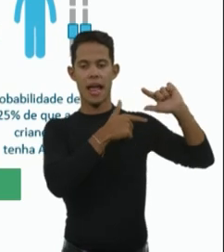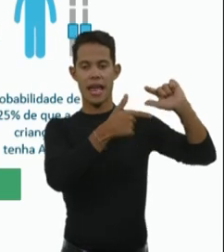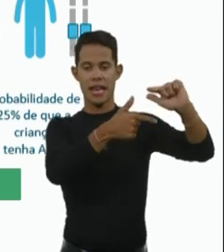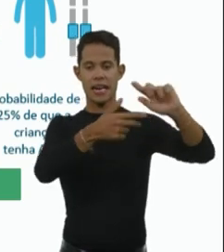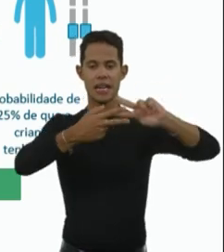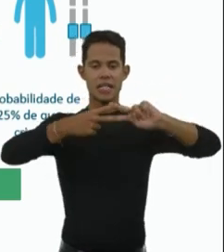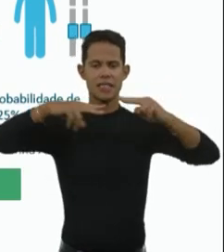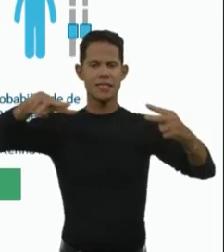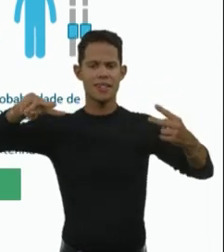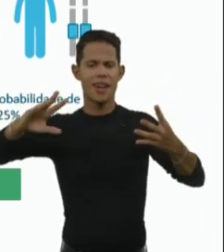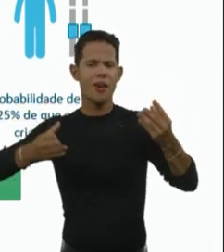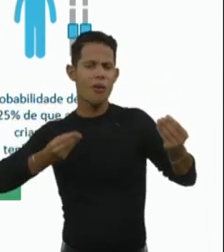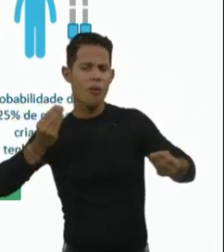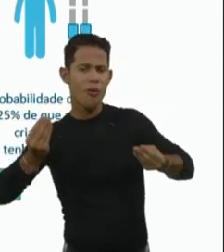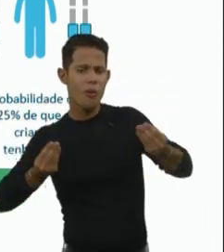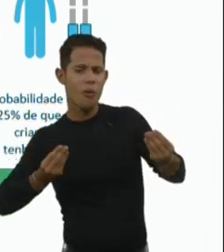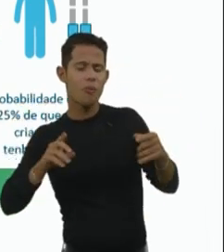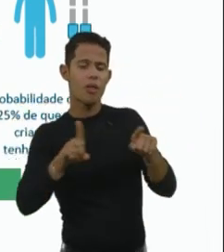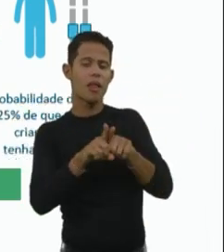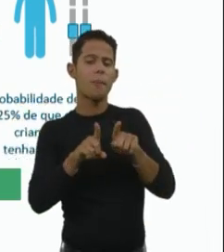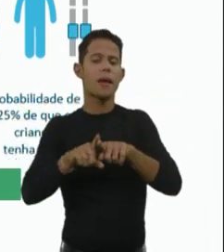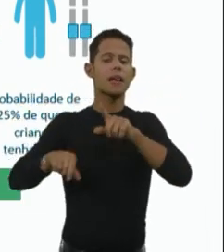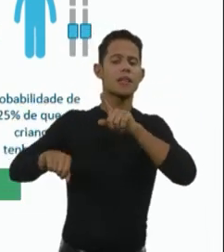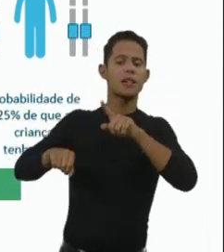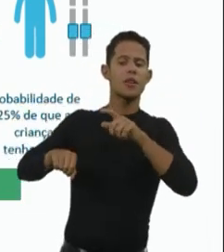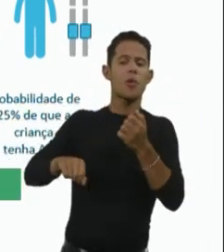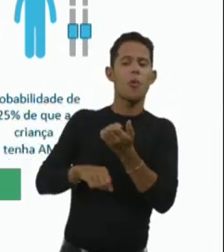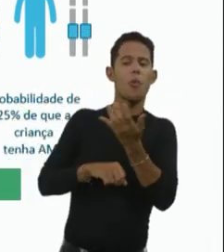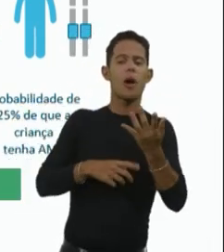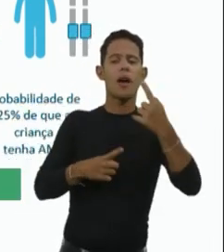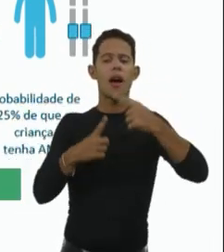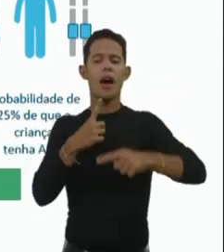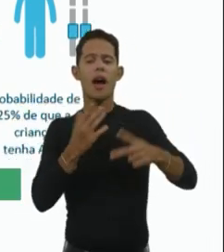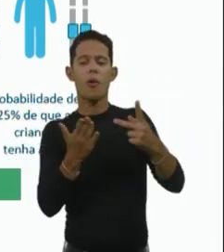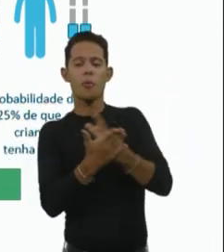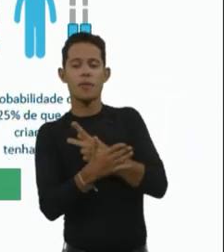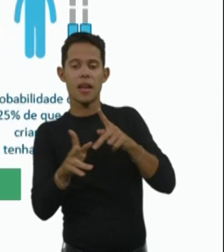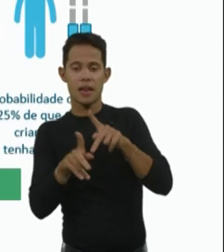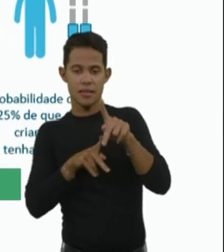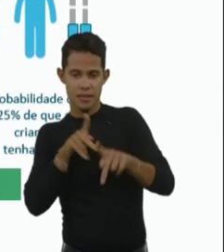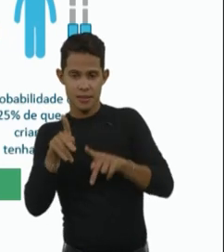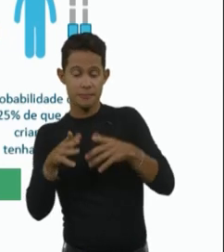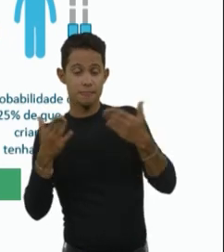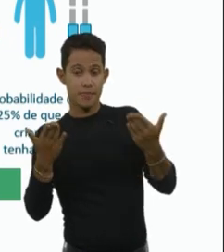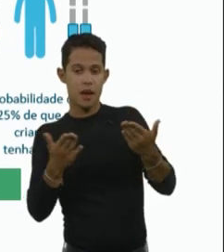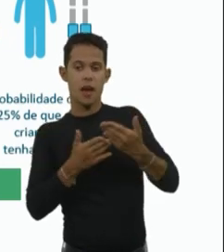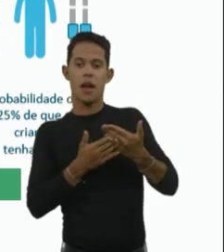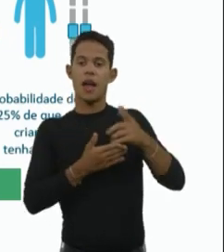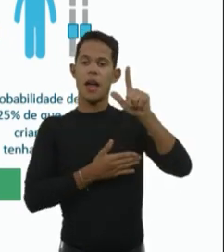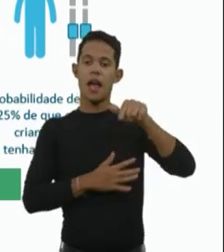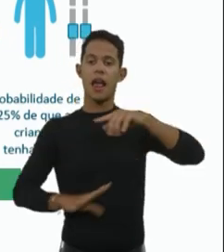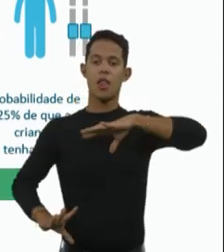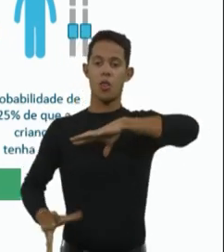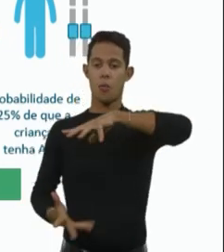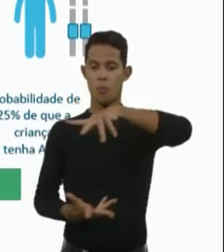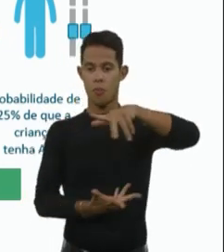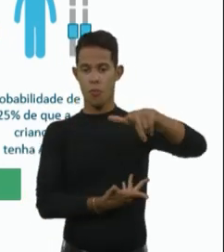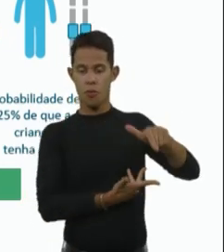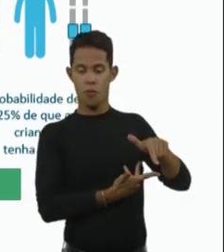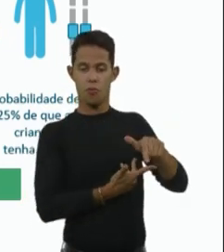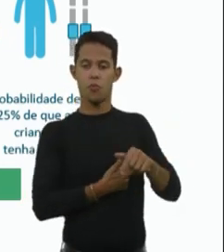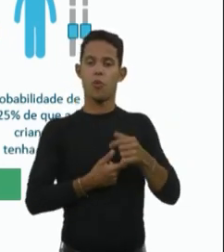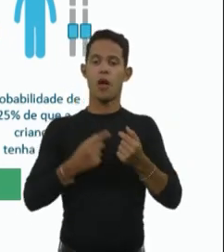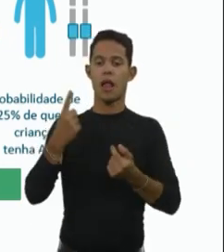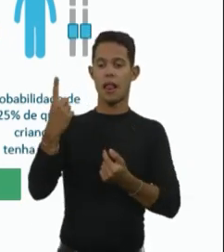frequência que essa doença vai ocorrer na população? Então, a frequência, isso no mundo inteiro, ela é em torno de um para cada